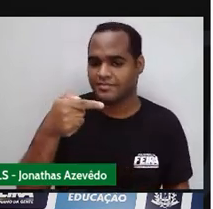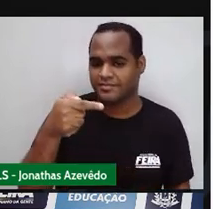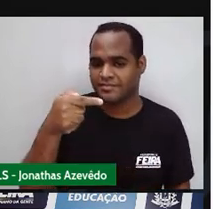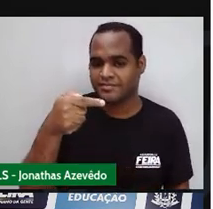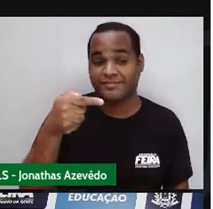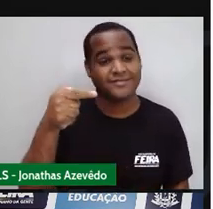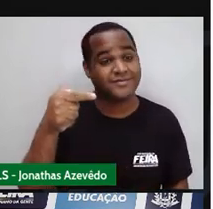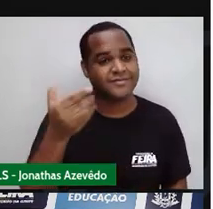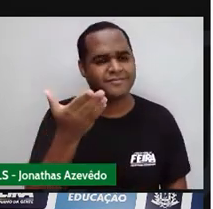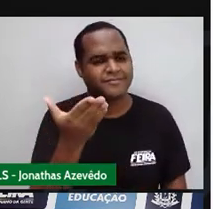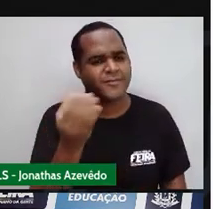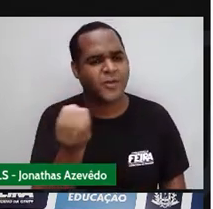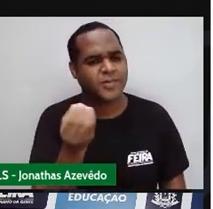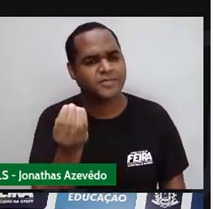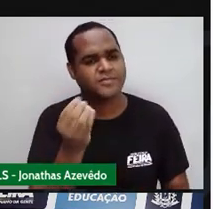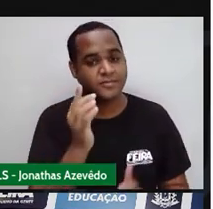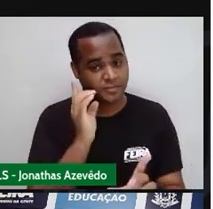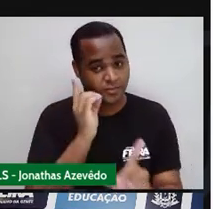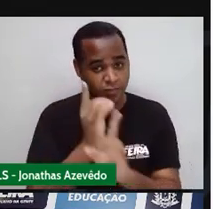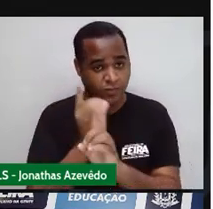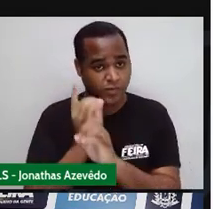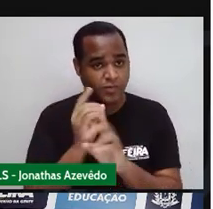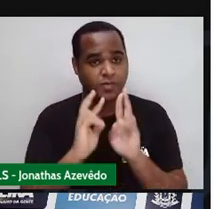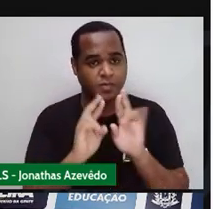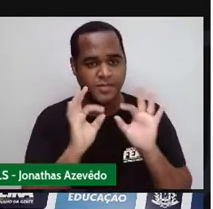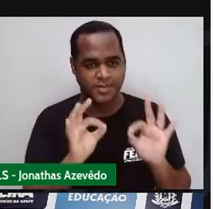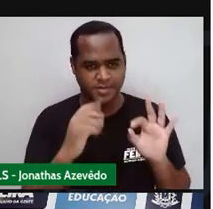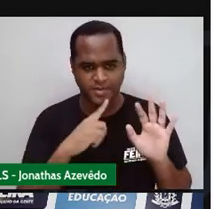E aí? Você já encontrou o seu resultado?